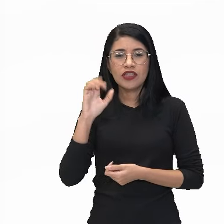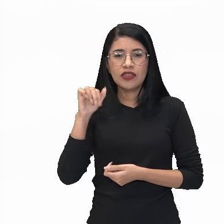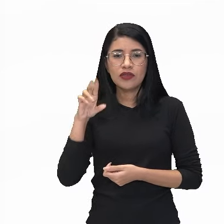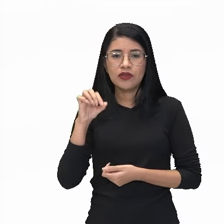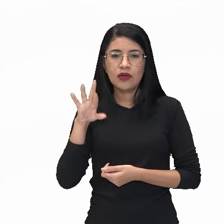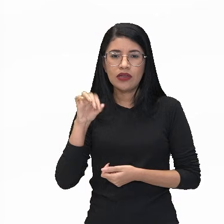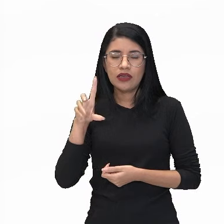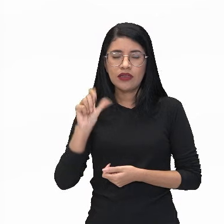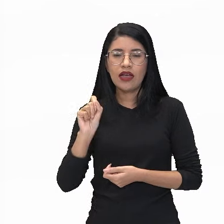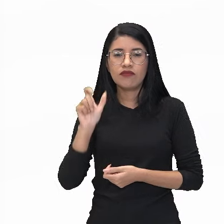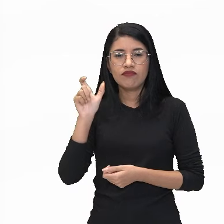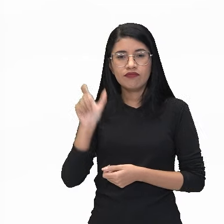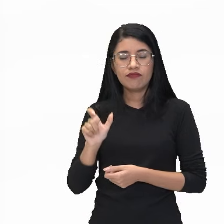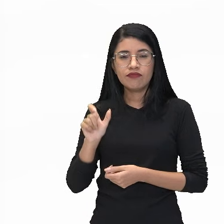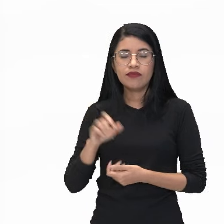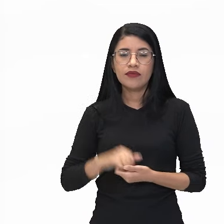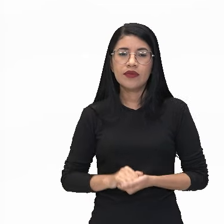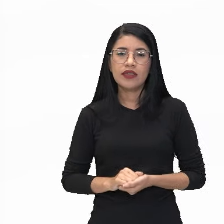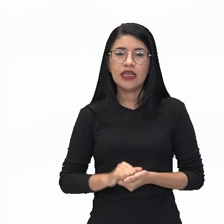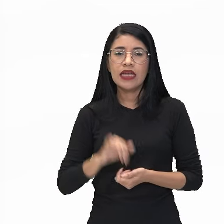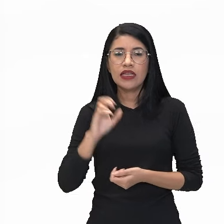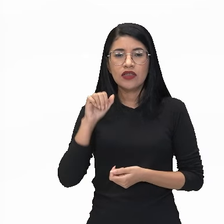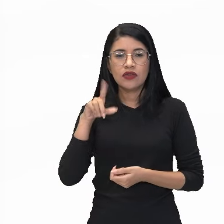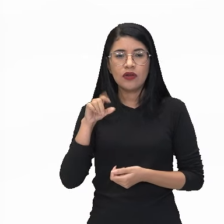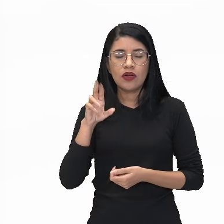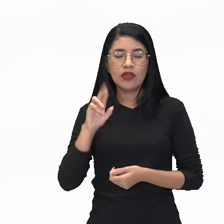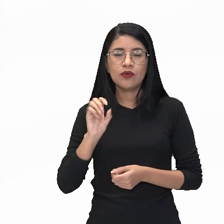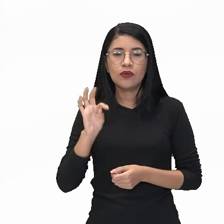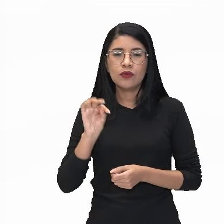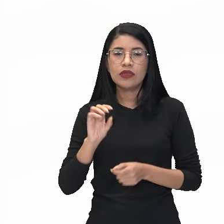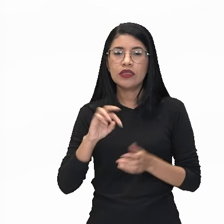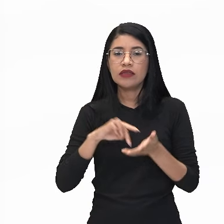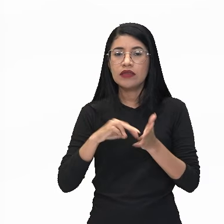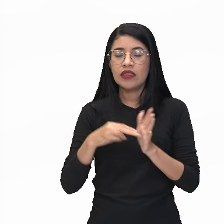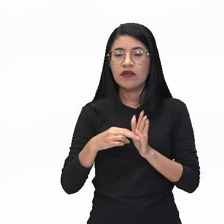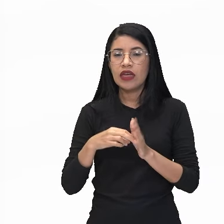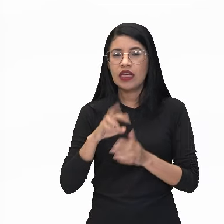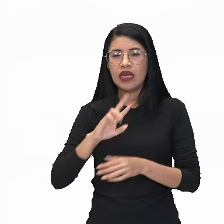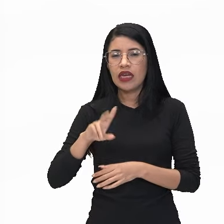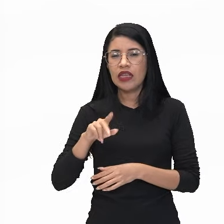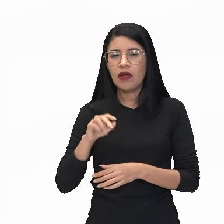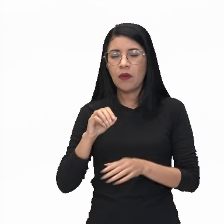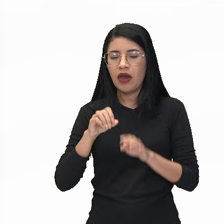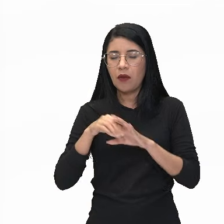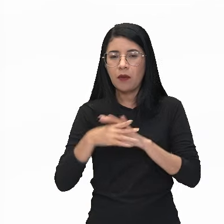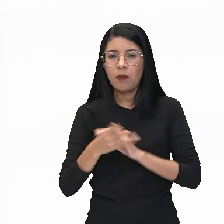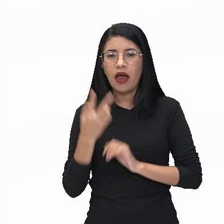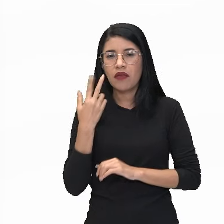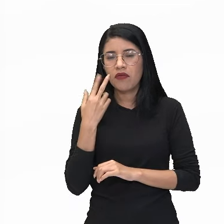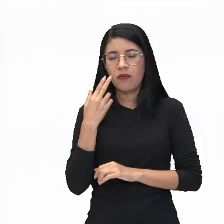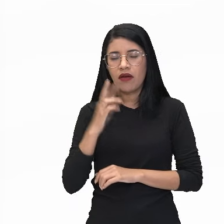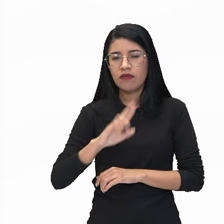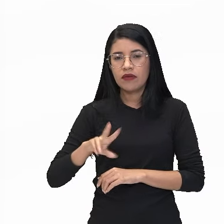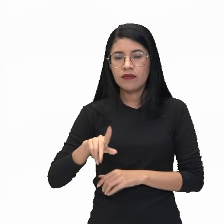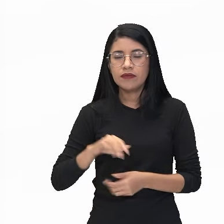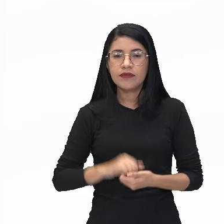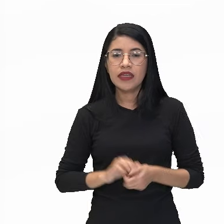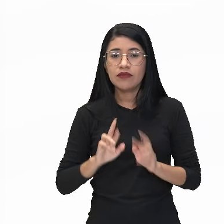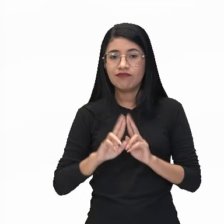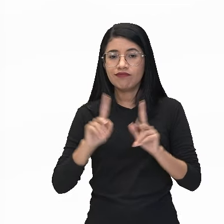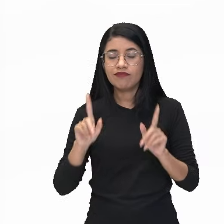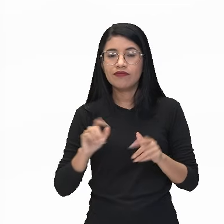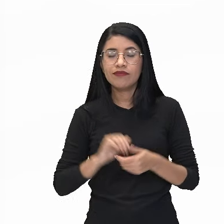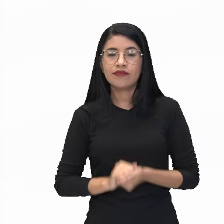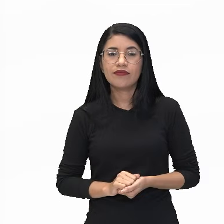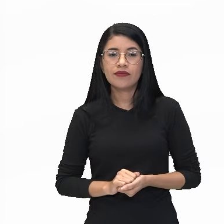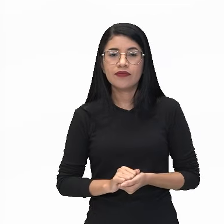de um Caboclo. Insólito quer dizer aí algo incomum, algo anormal. Então, viagem insólita,